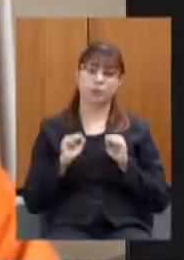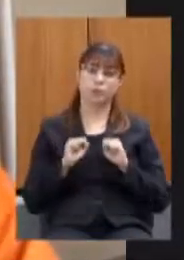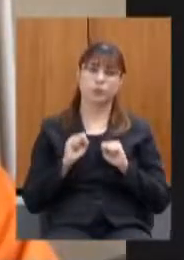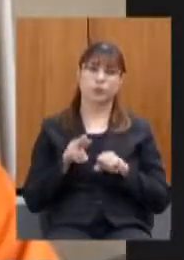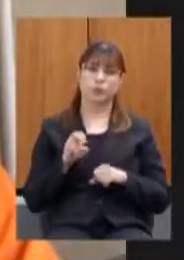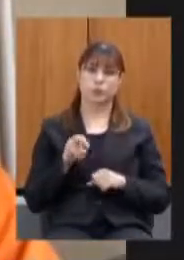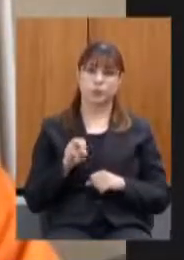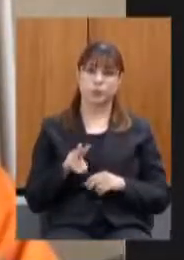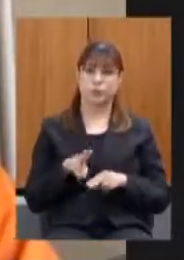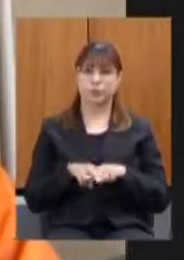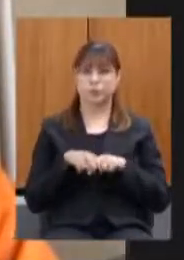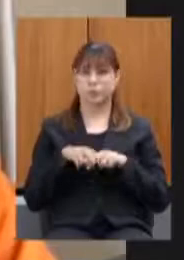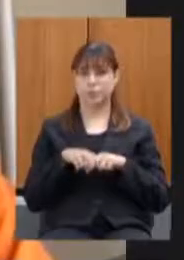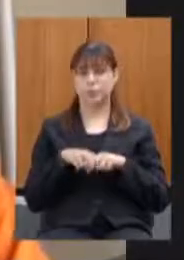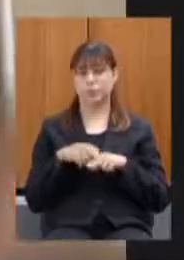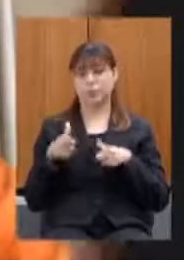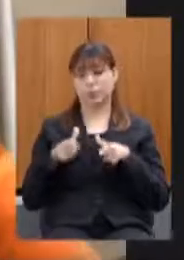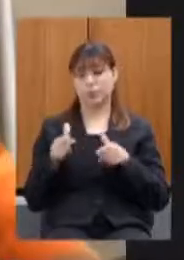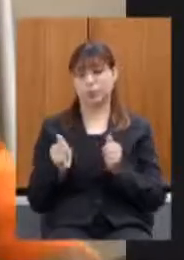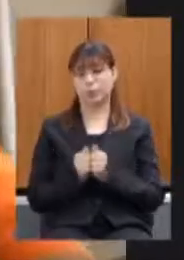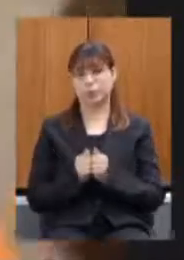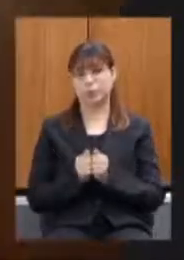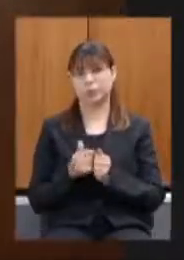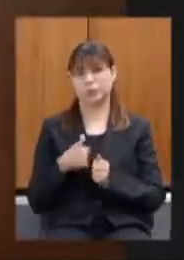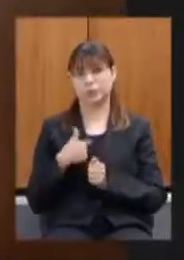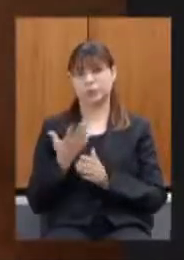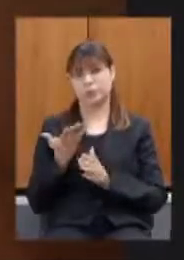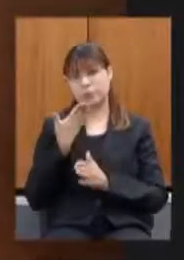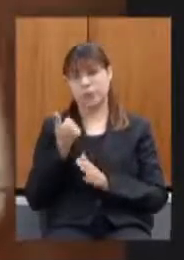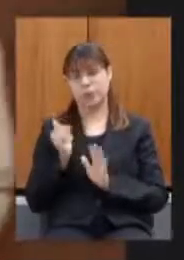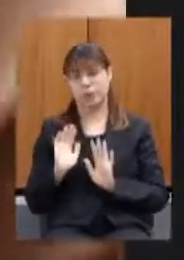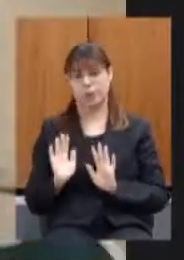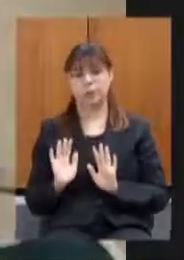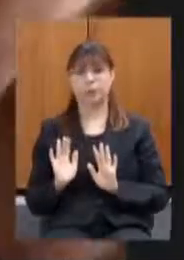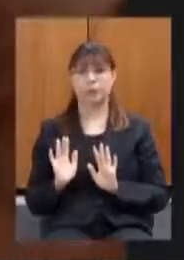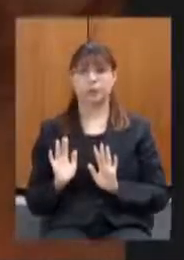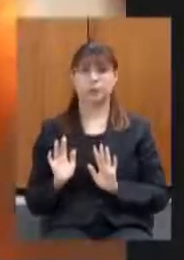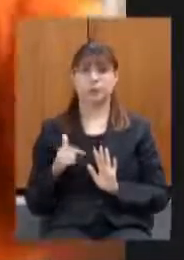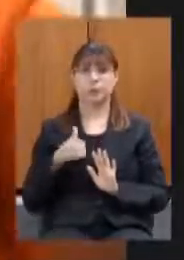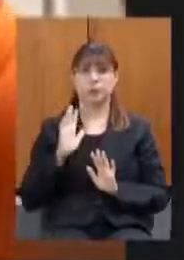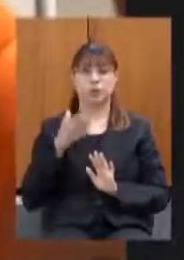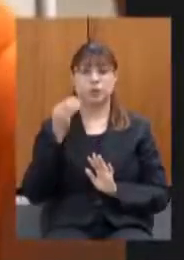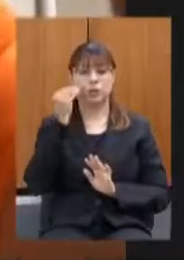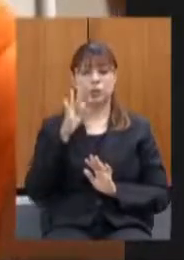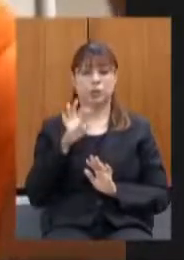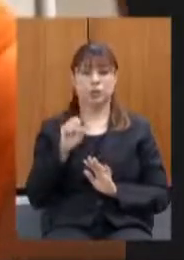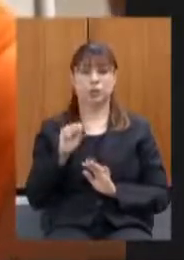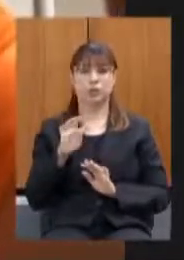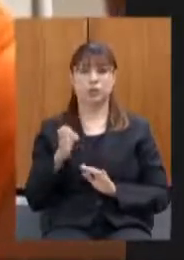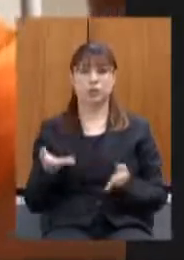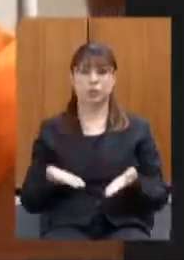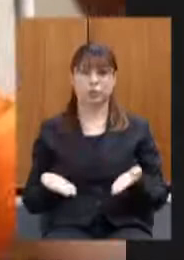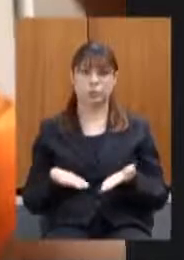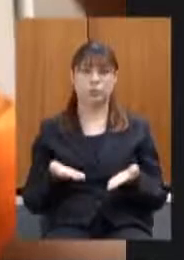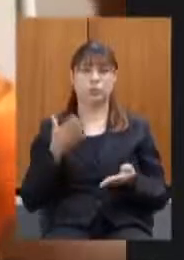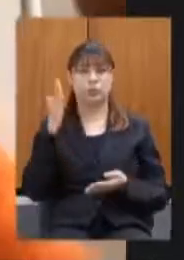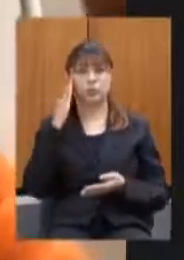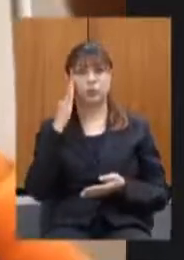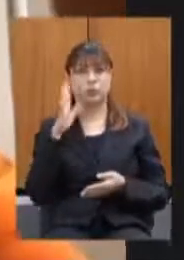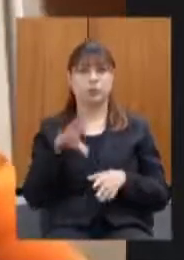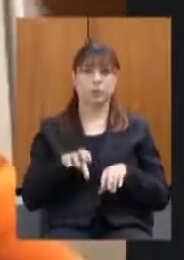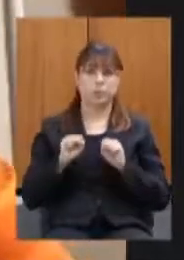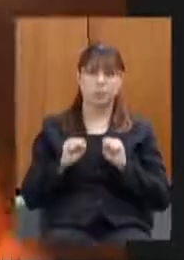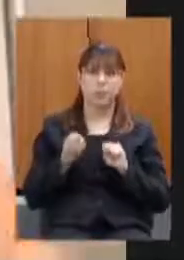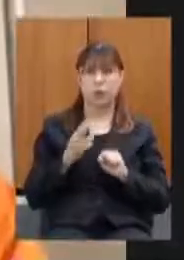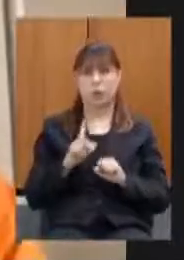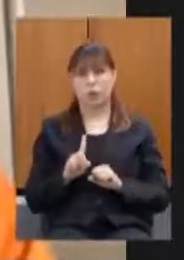fato de a gente estar junto eu prefiro eu já fiz até o exame hoje para poder saber se estou com o coronavírus ou